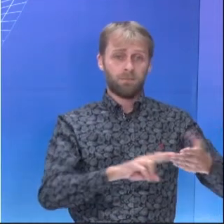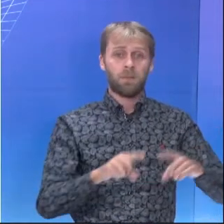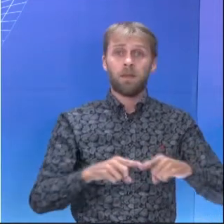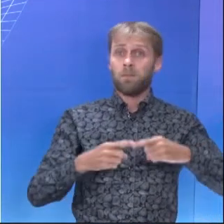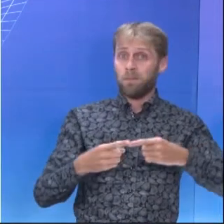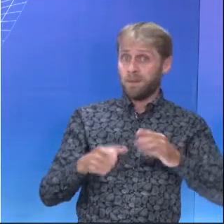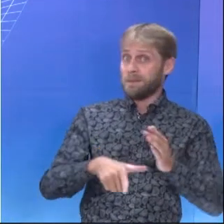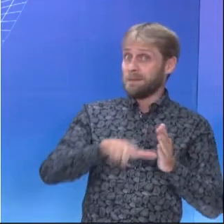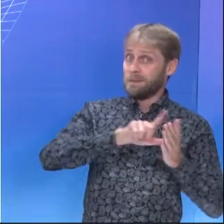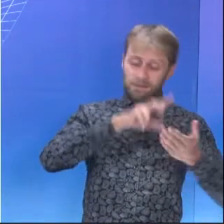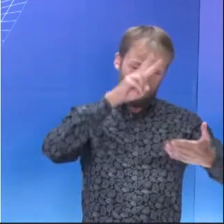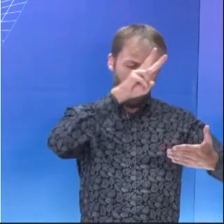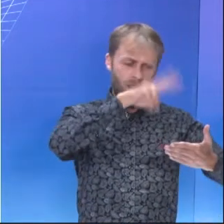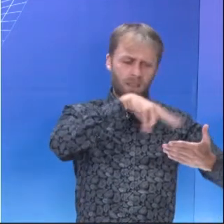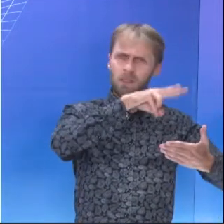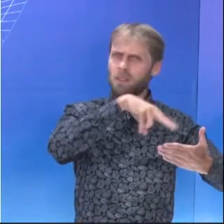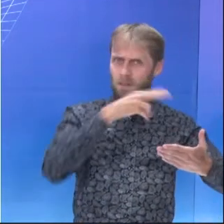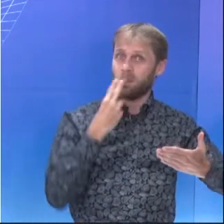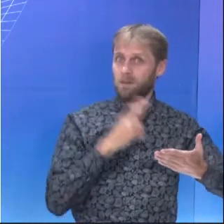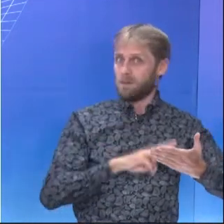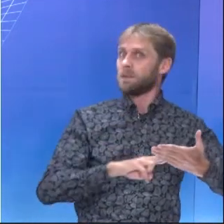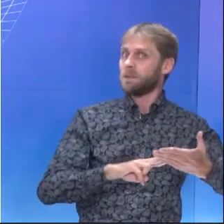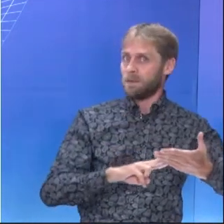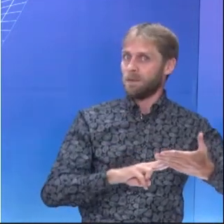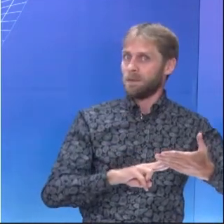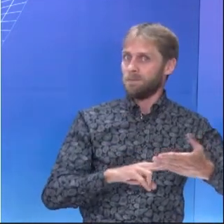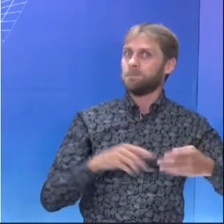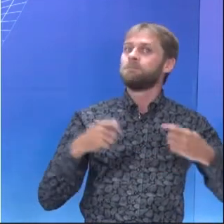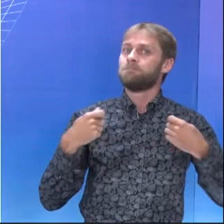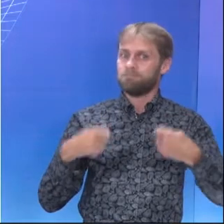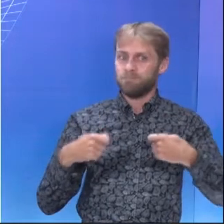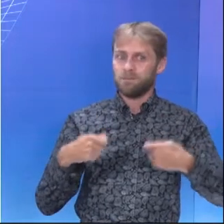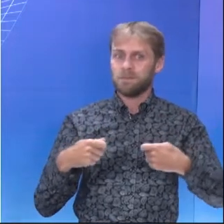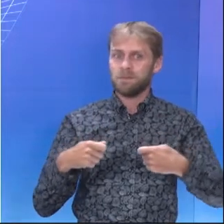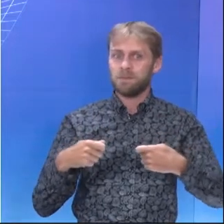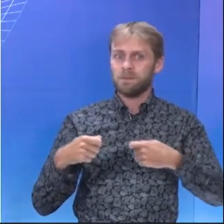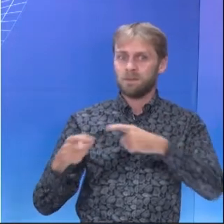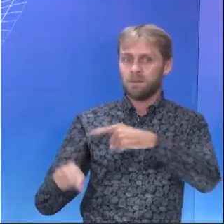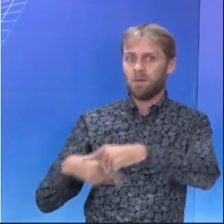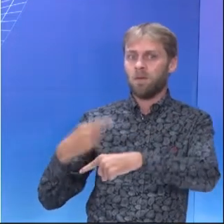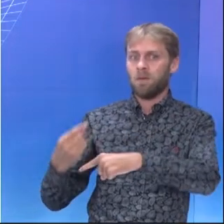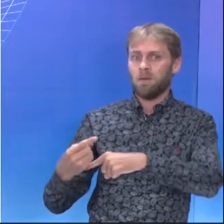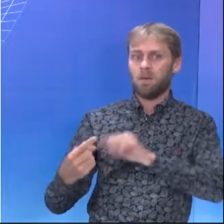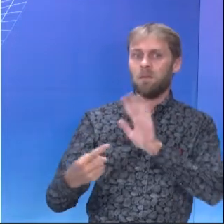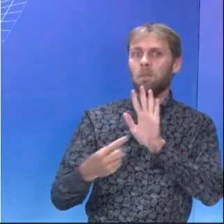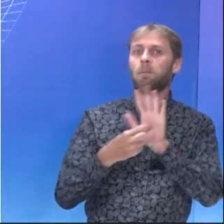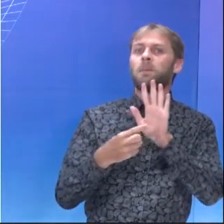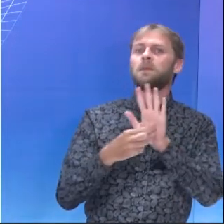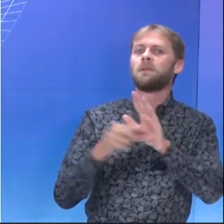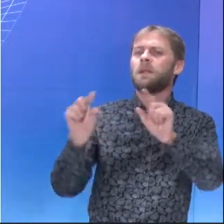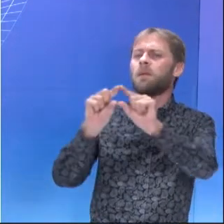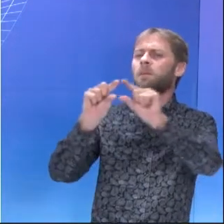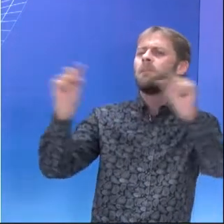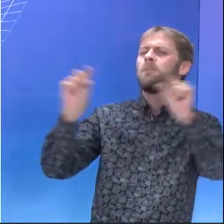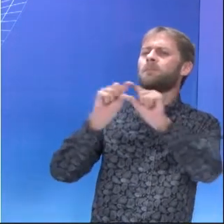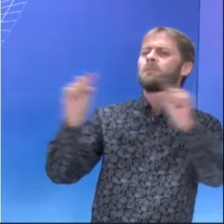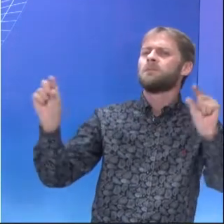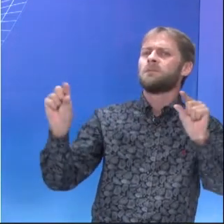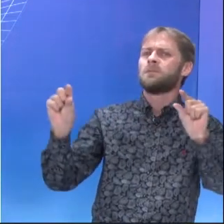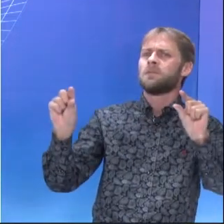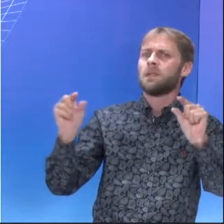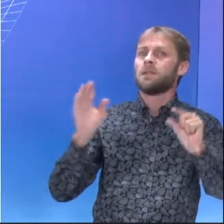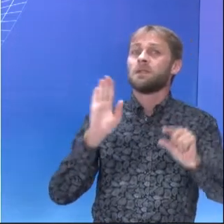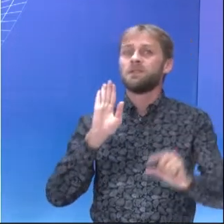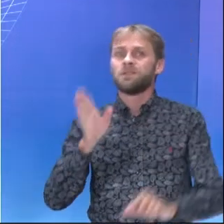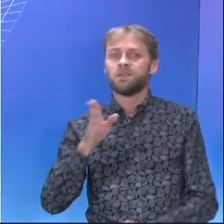antes de lermos essa carta, eu gostaria de ir lá para o enunciado. Como já foi